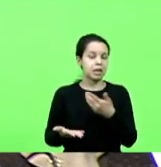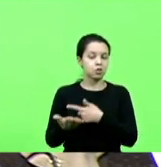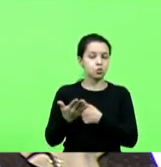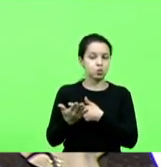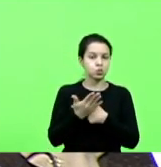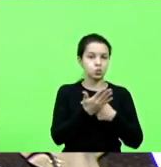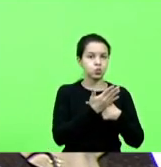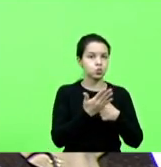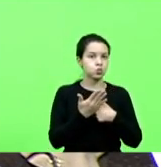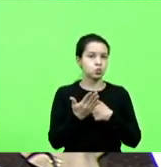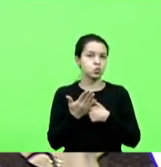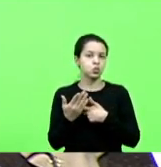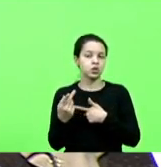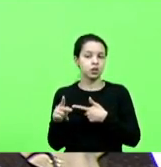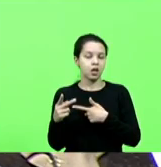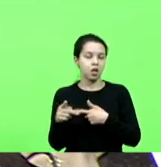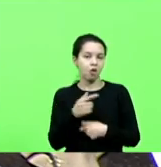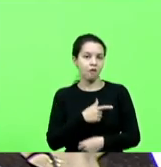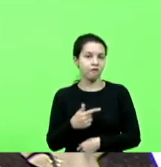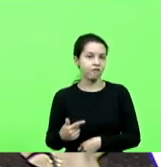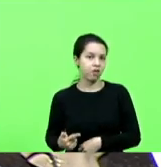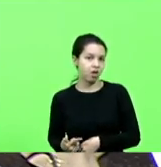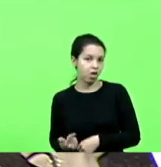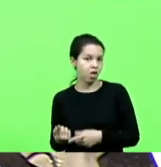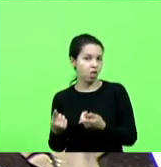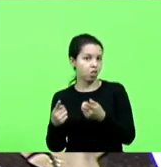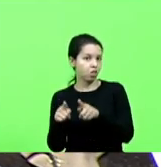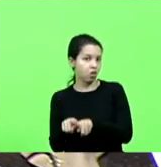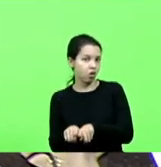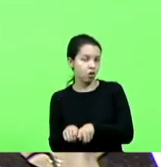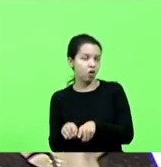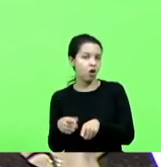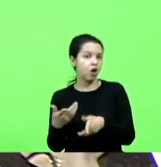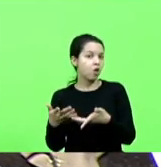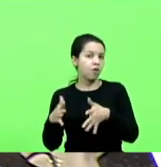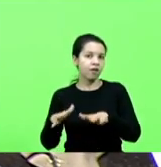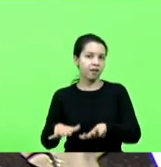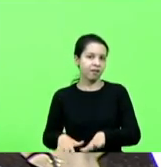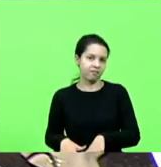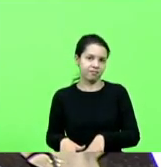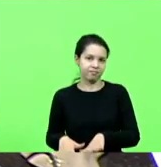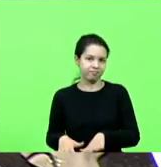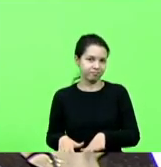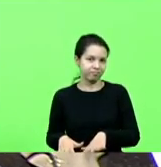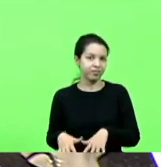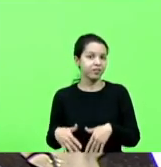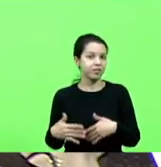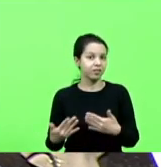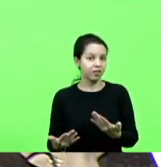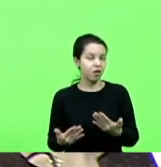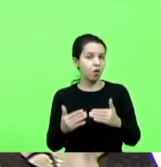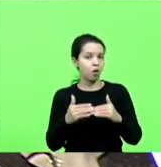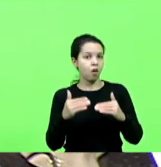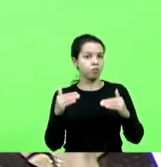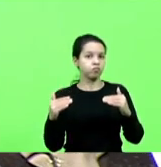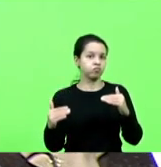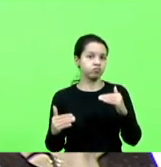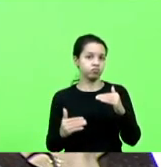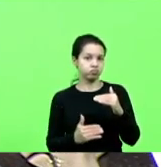junto ao governo do Estado, não querem desgastar o governo do Estado e, abaixo disso,